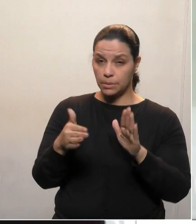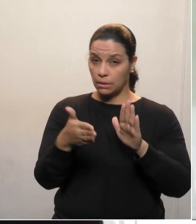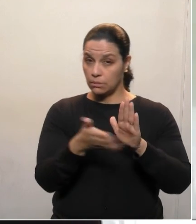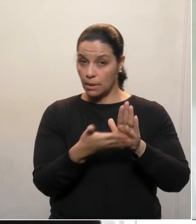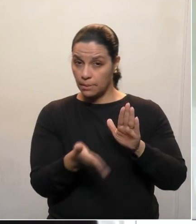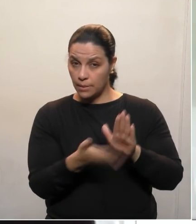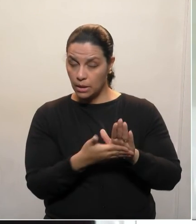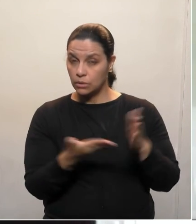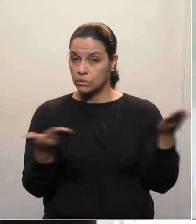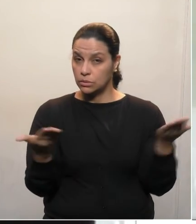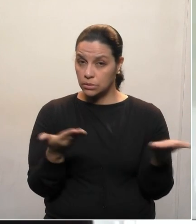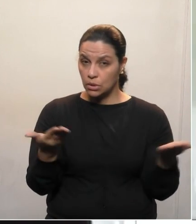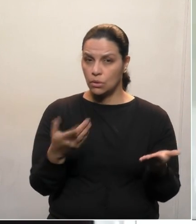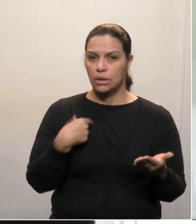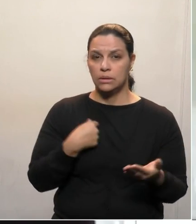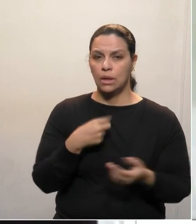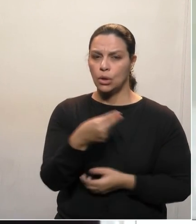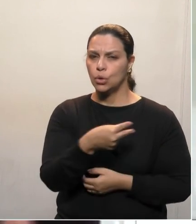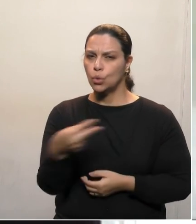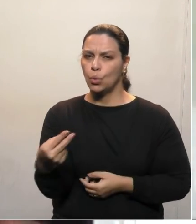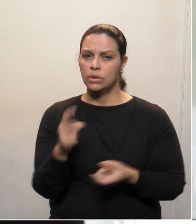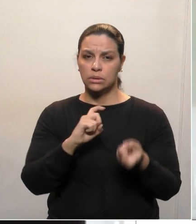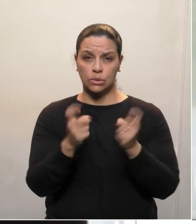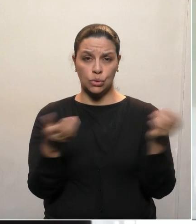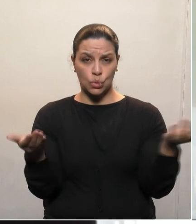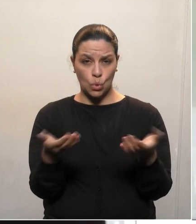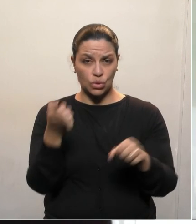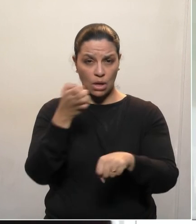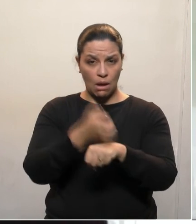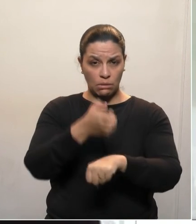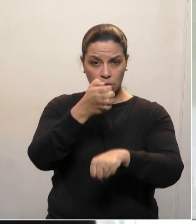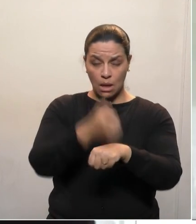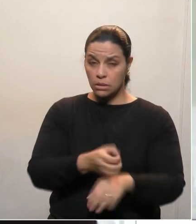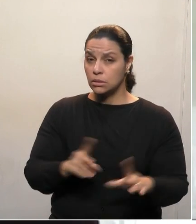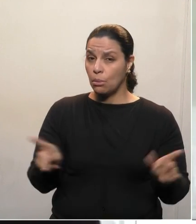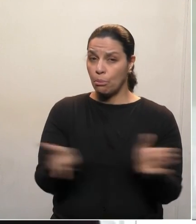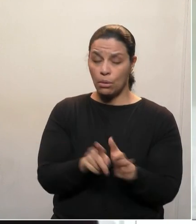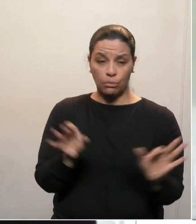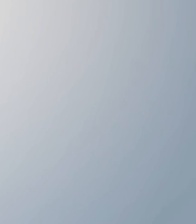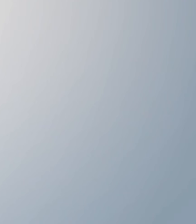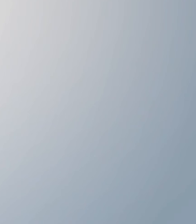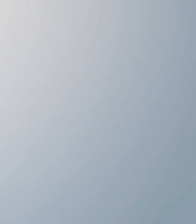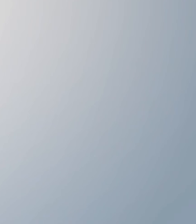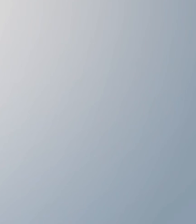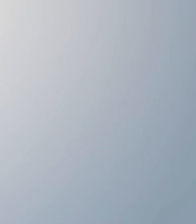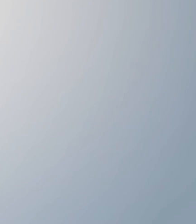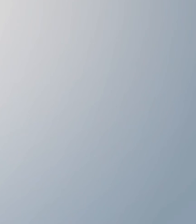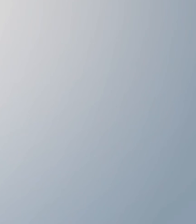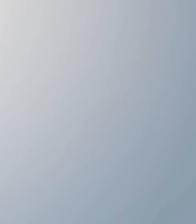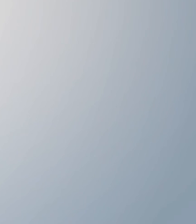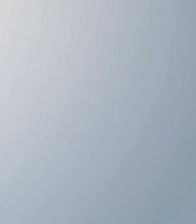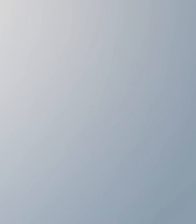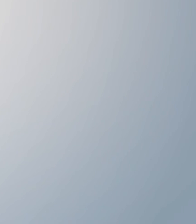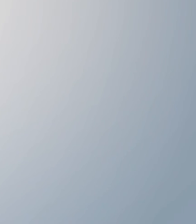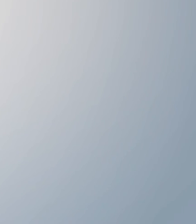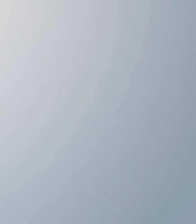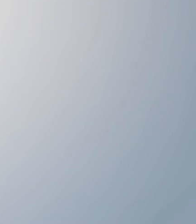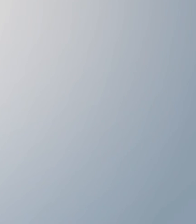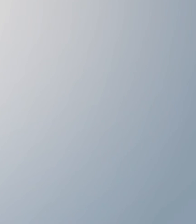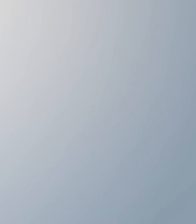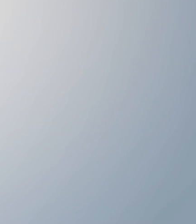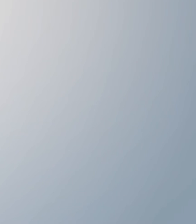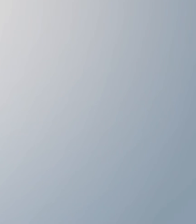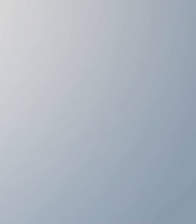pauta para ter mais duas sessões ainda hoje para liquidar esse tema. Música Música Música